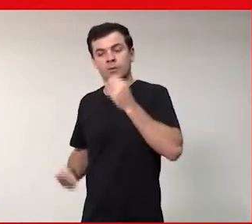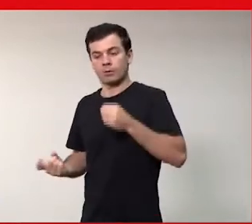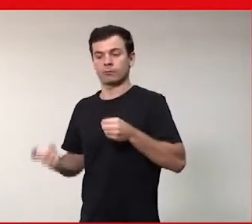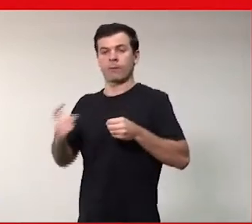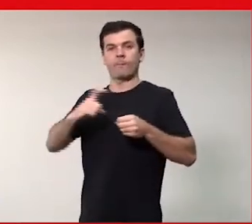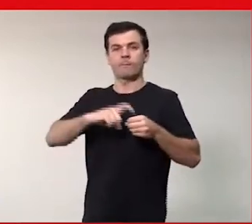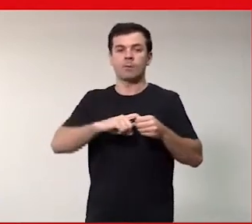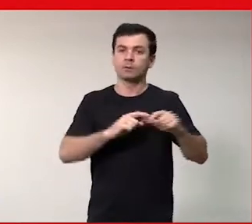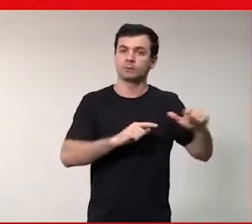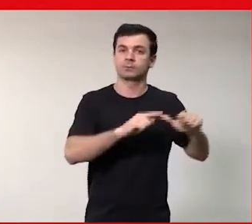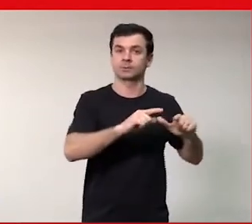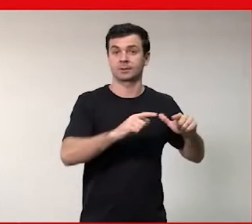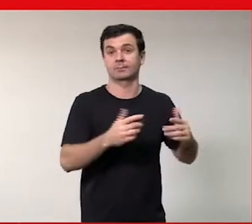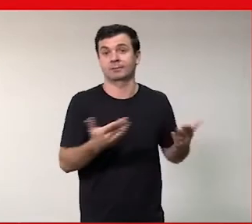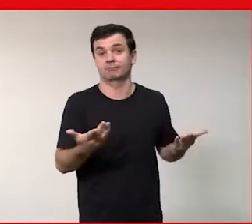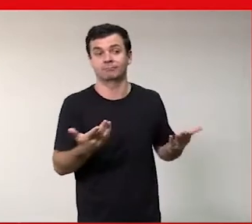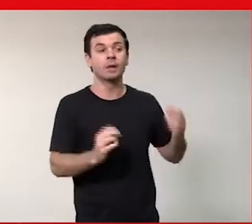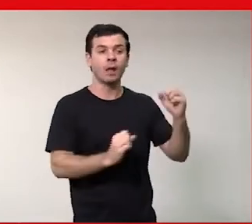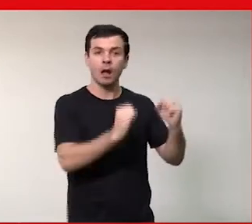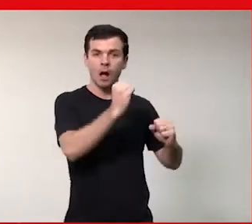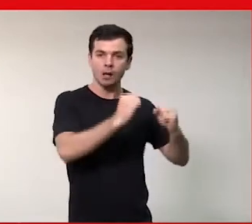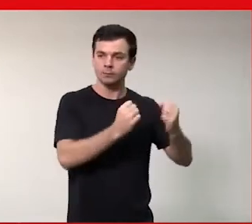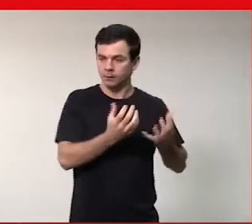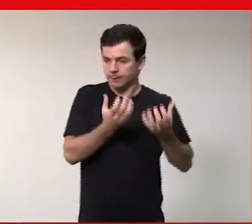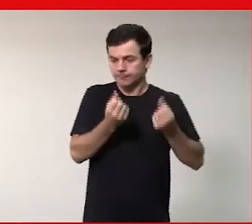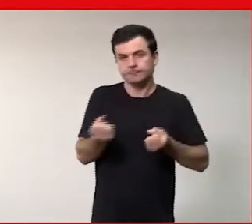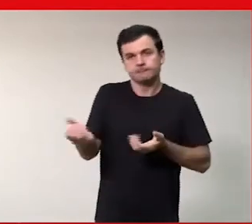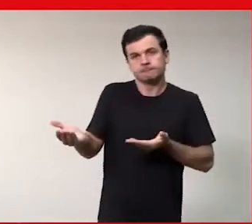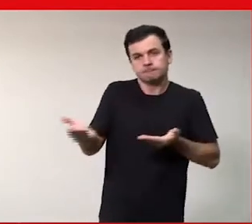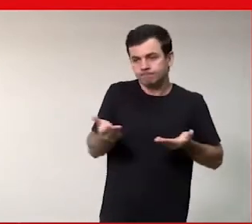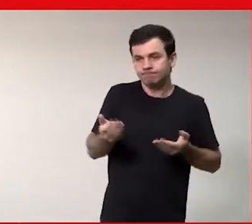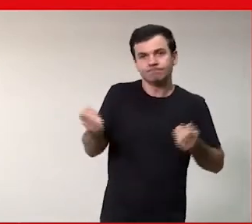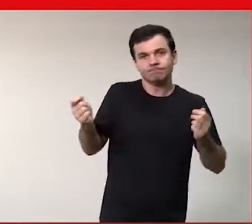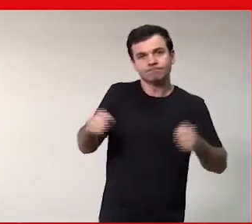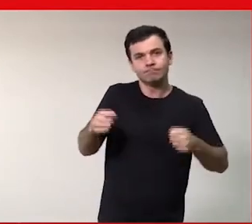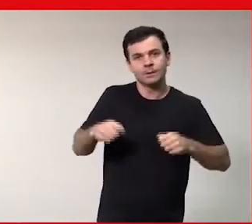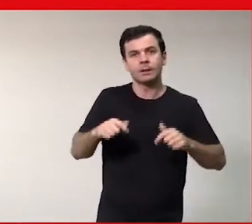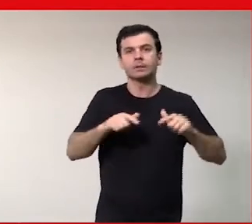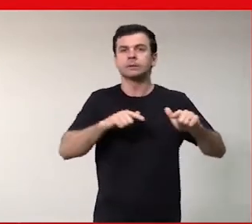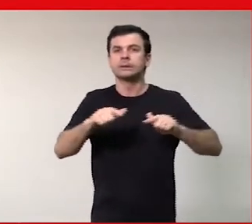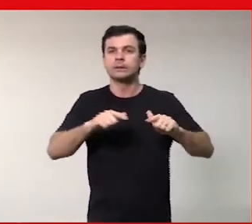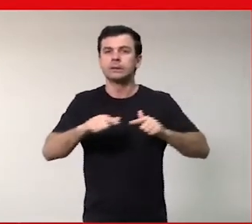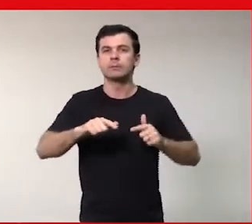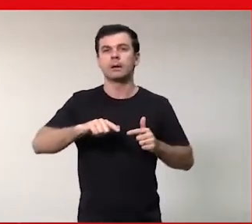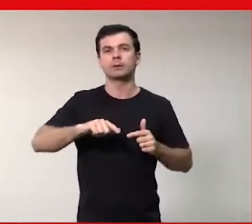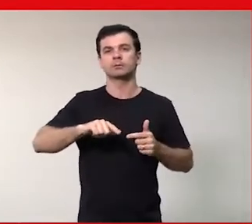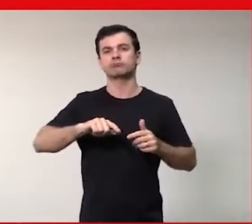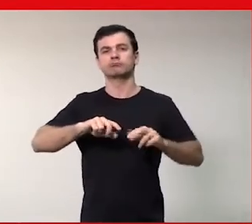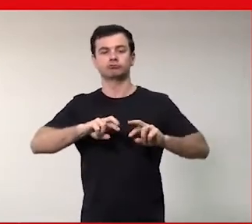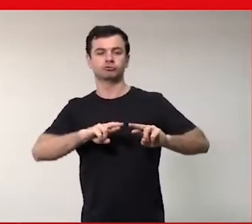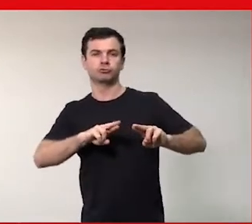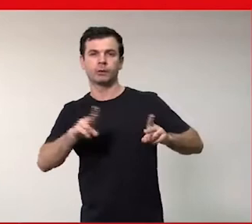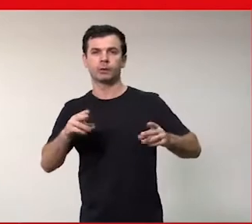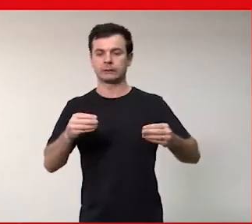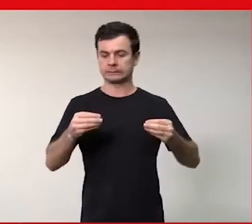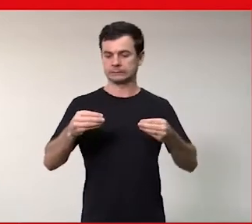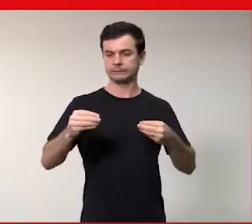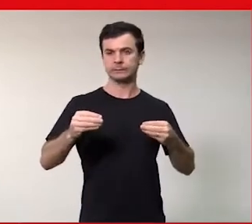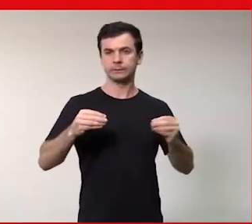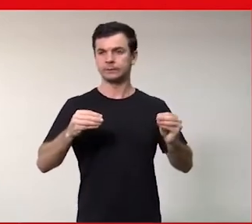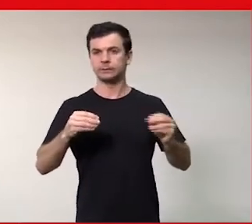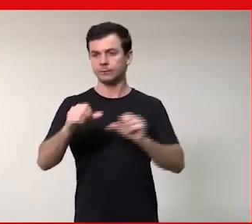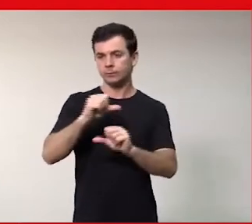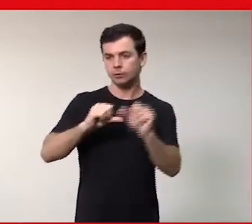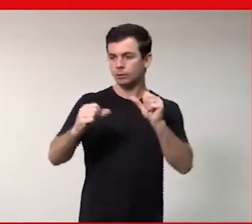como a gente aceita mulheres nessa volta ao trabalho, como a gente permite modos de trabalho que sejam flexíveis, mas flexíveis